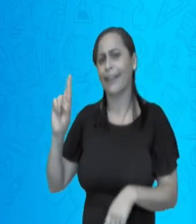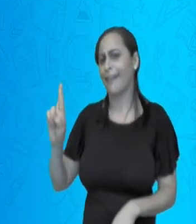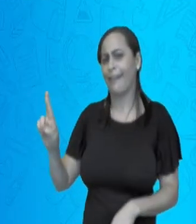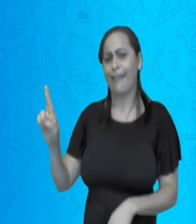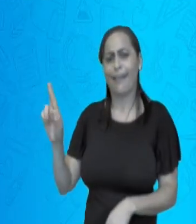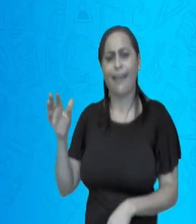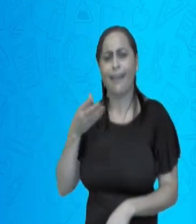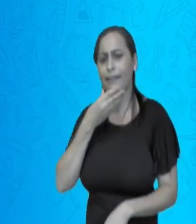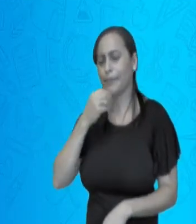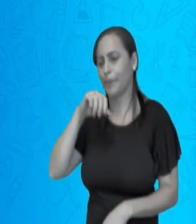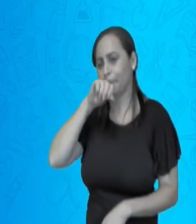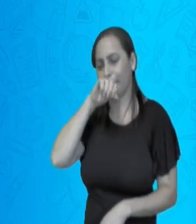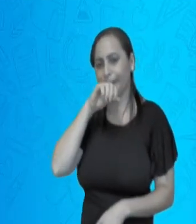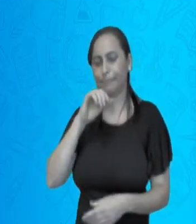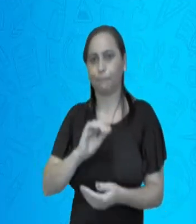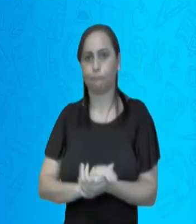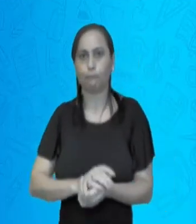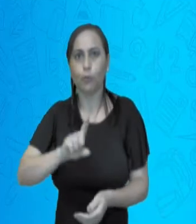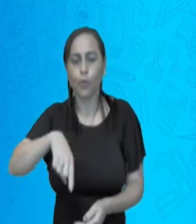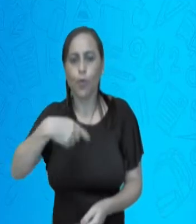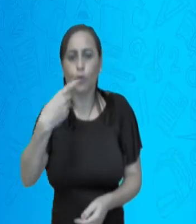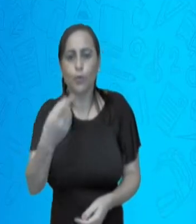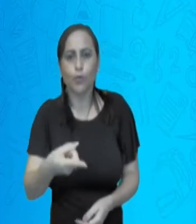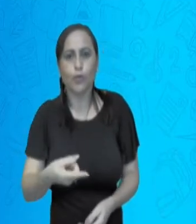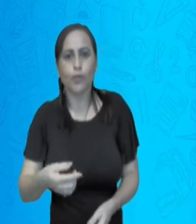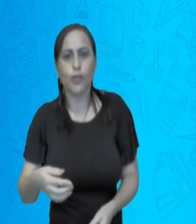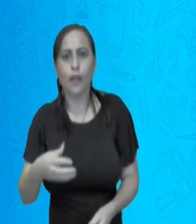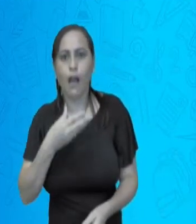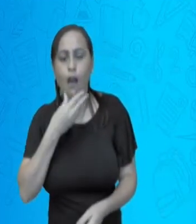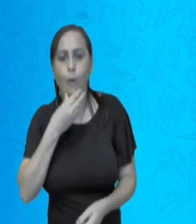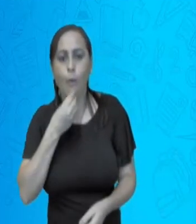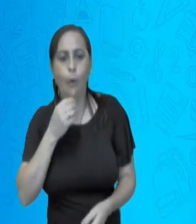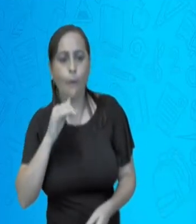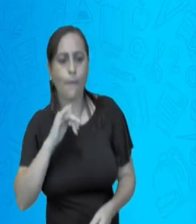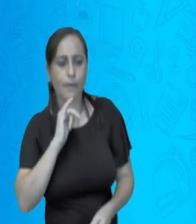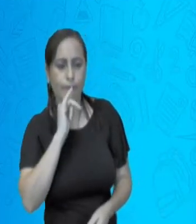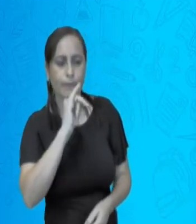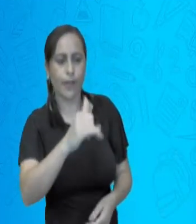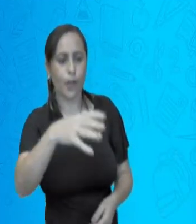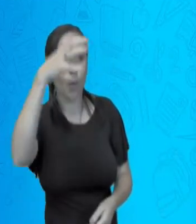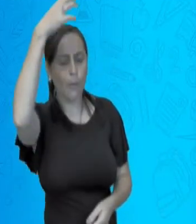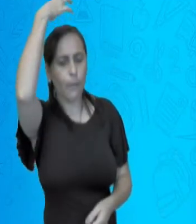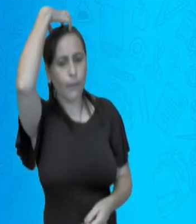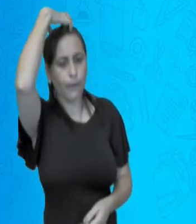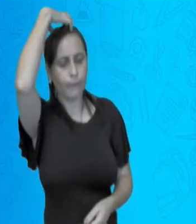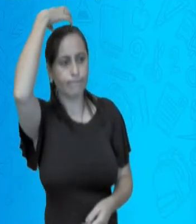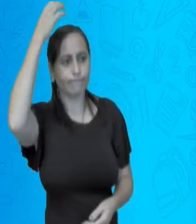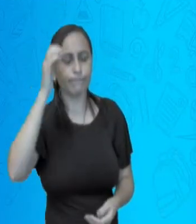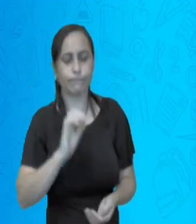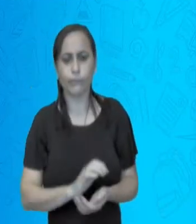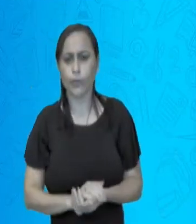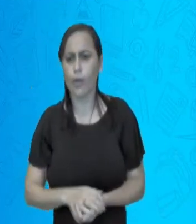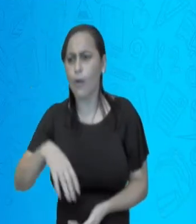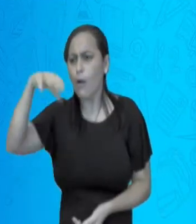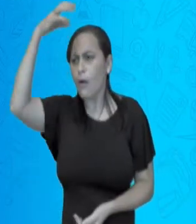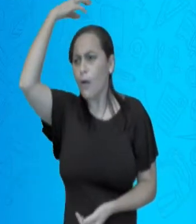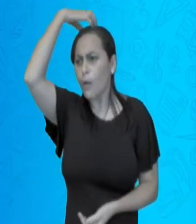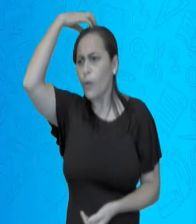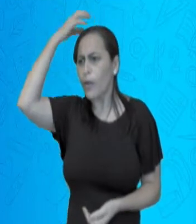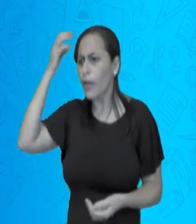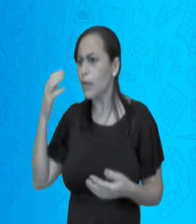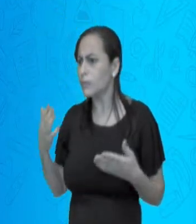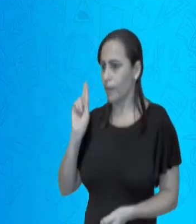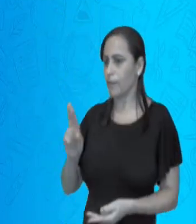contou logo de primeira para o rei. O rei ficou indignado com aquilo, mas como que você adivinhou? Então agora,